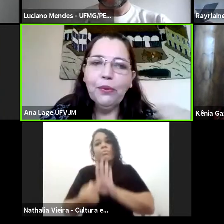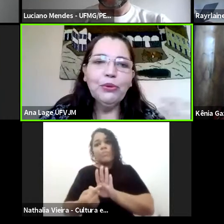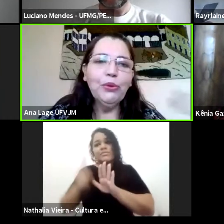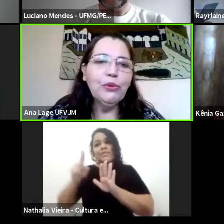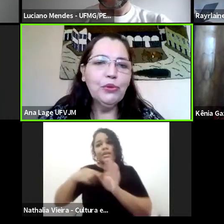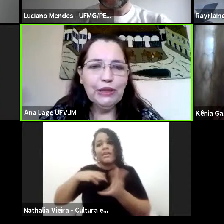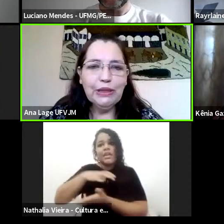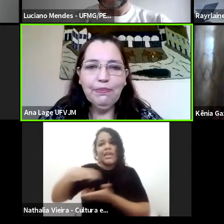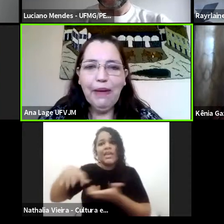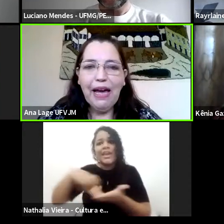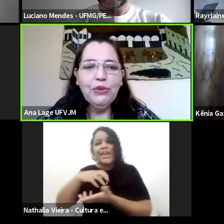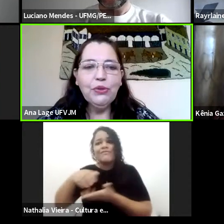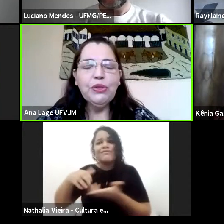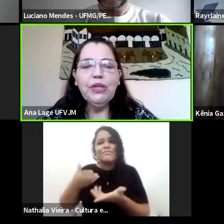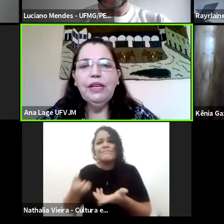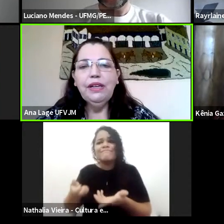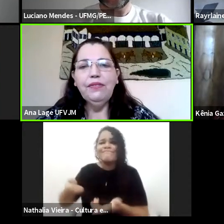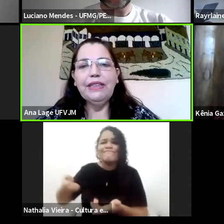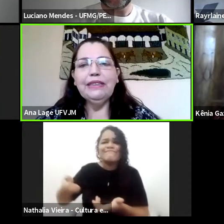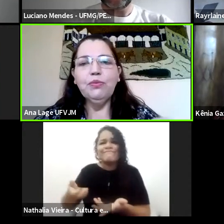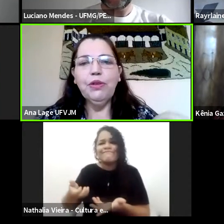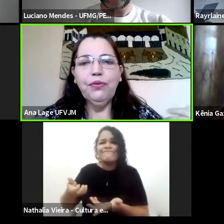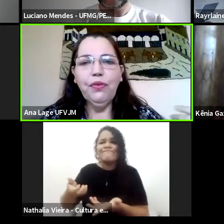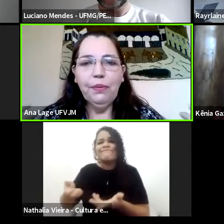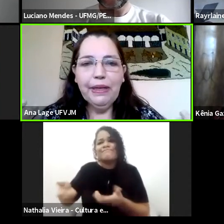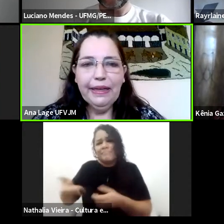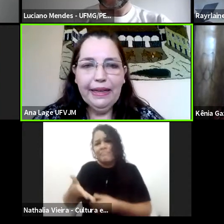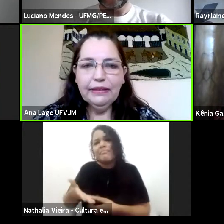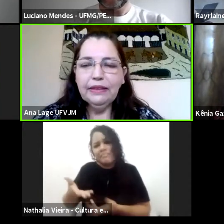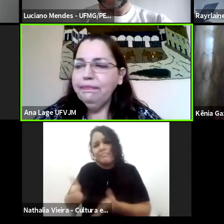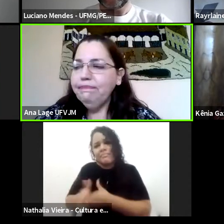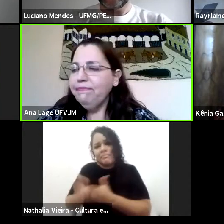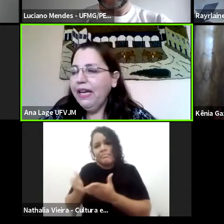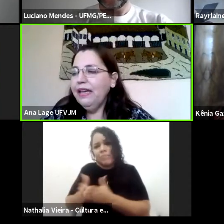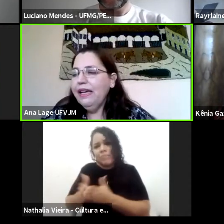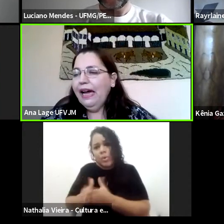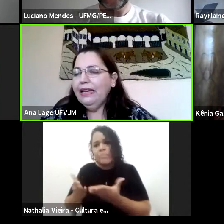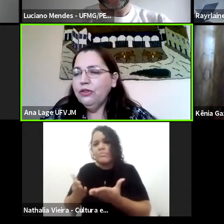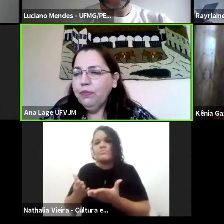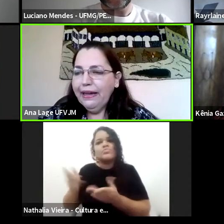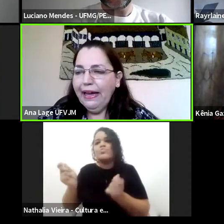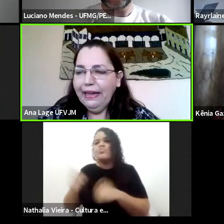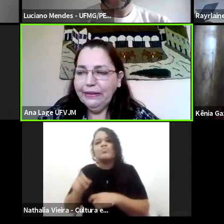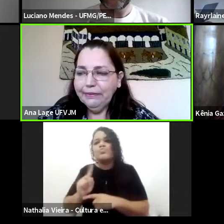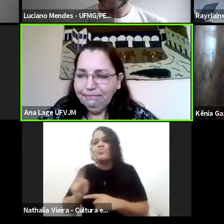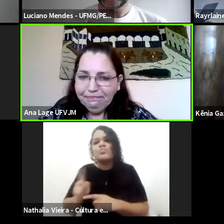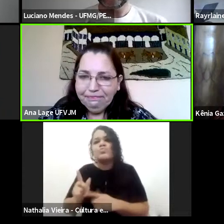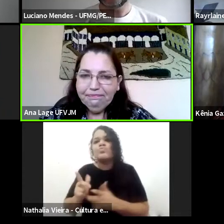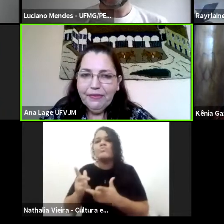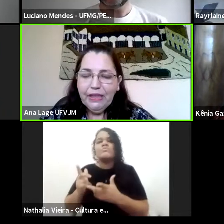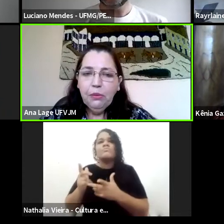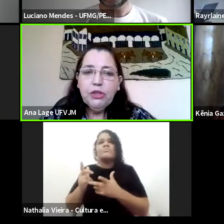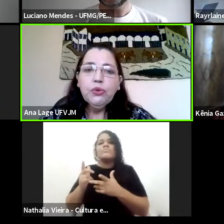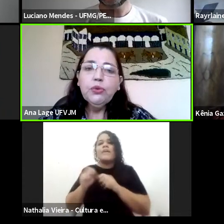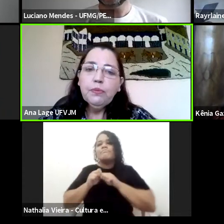Não vai se espalhar por todos os espaços, vai ser de uma forma lenta, né? Além de precária.